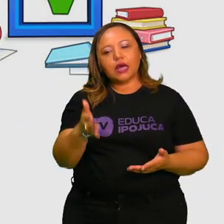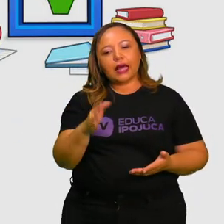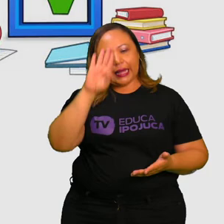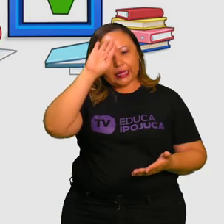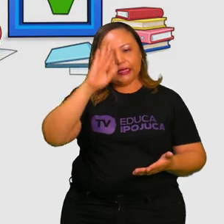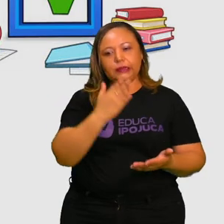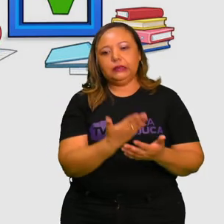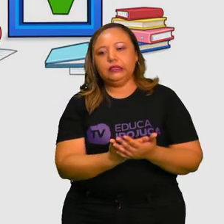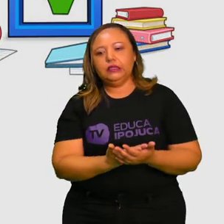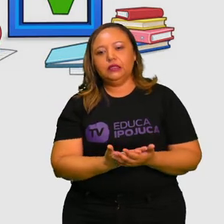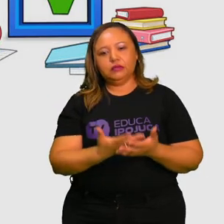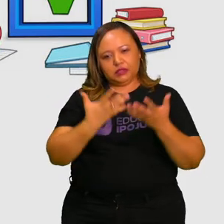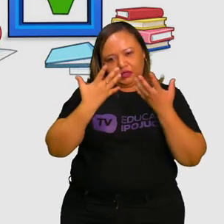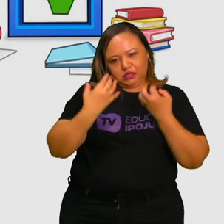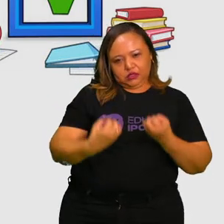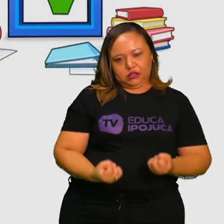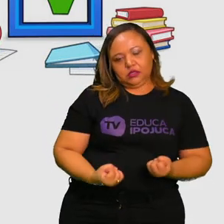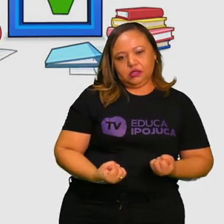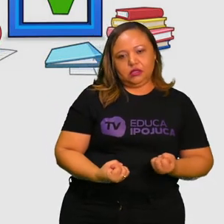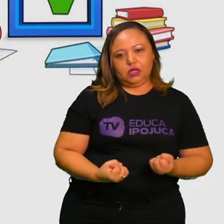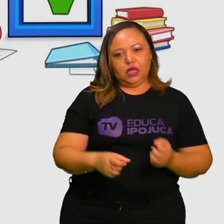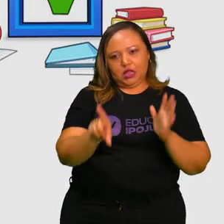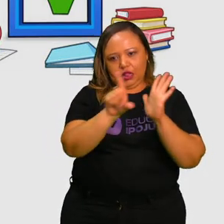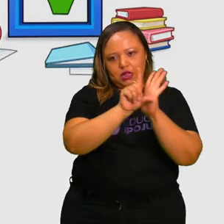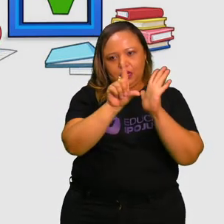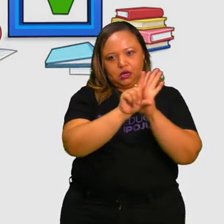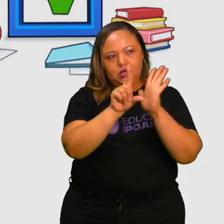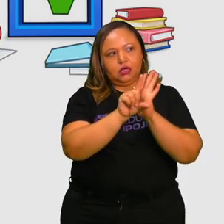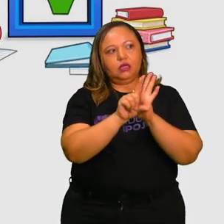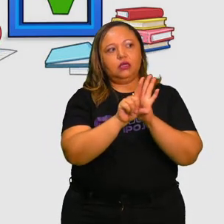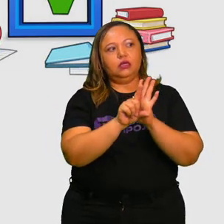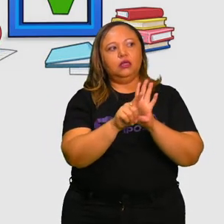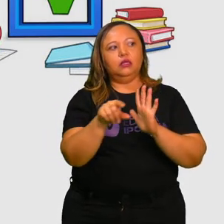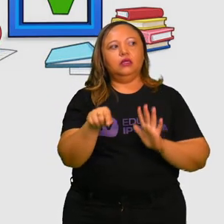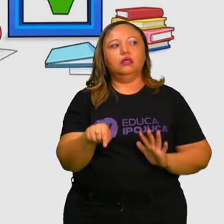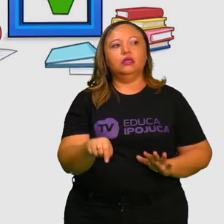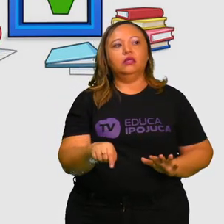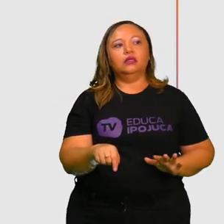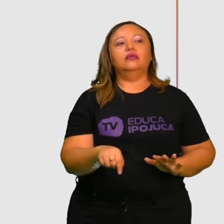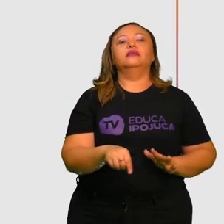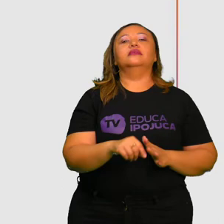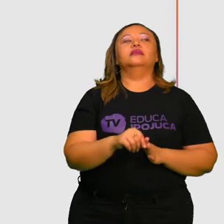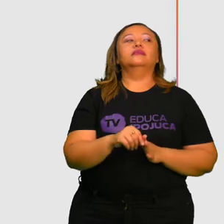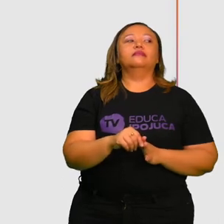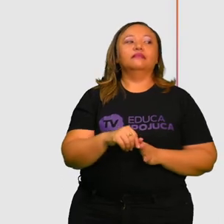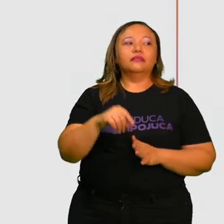lemos de Murphy, vocês acham que tem algum embasamento teórico nessas leis?